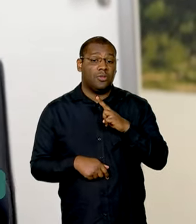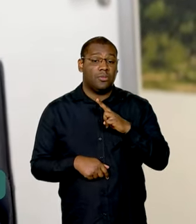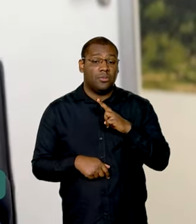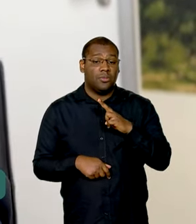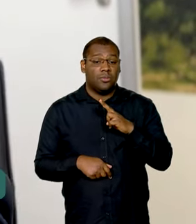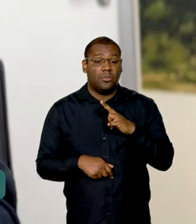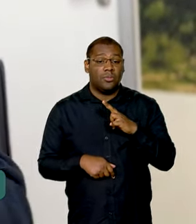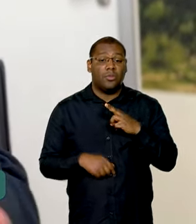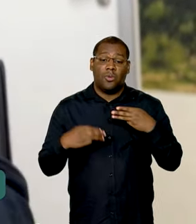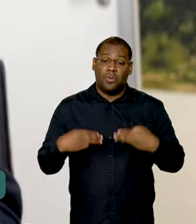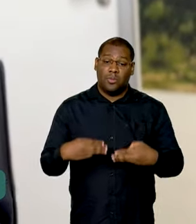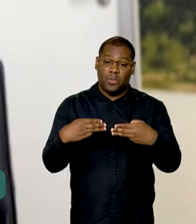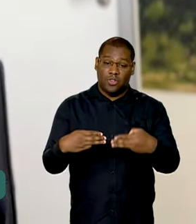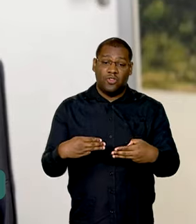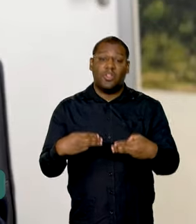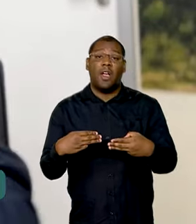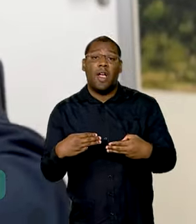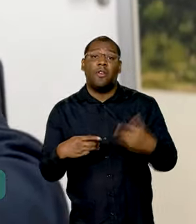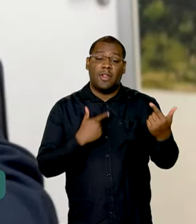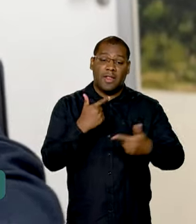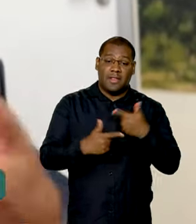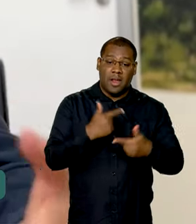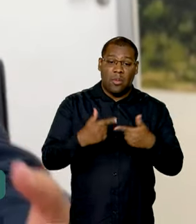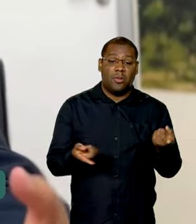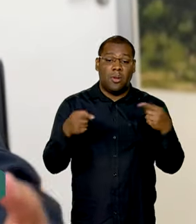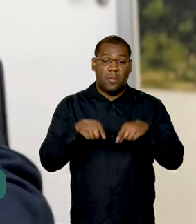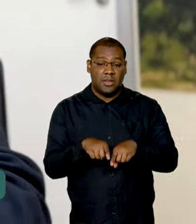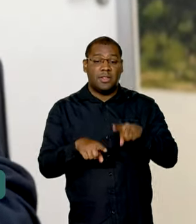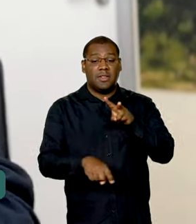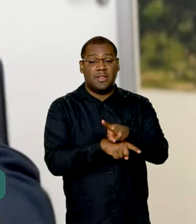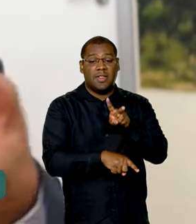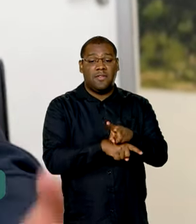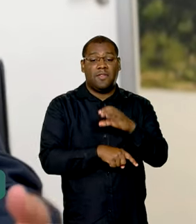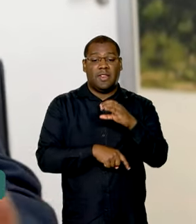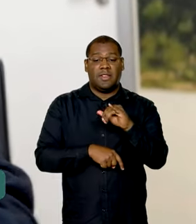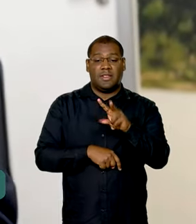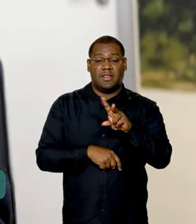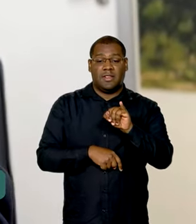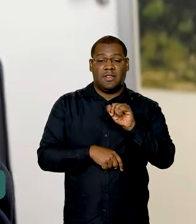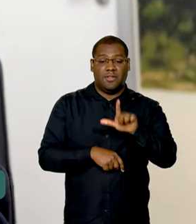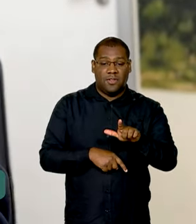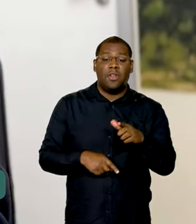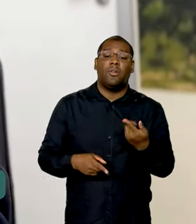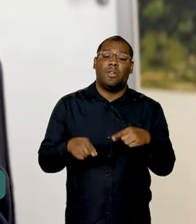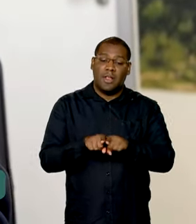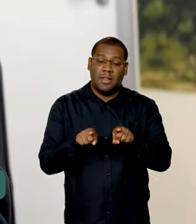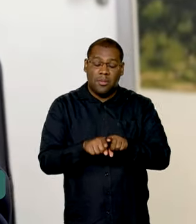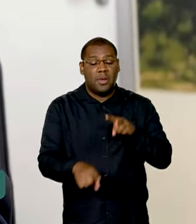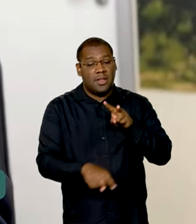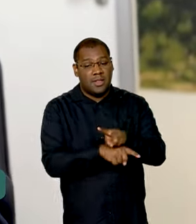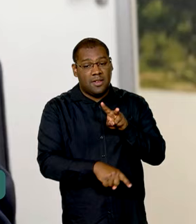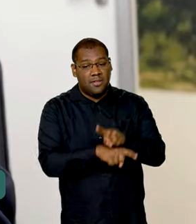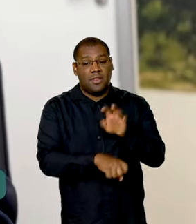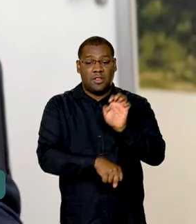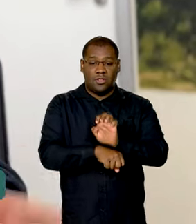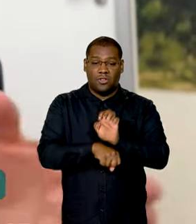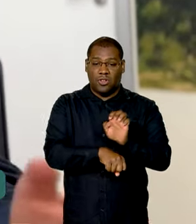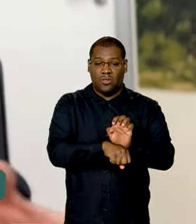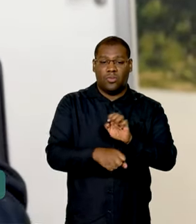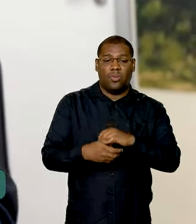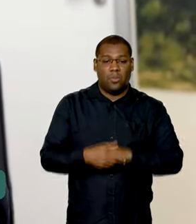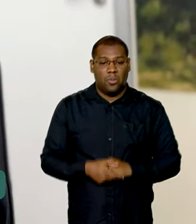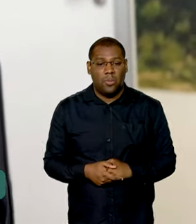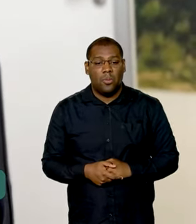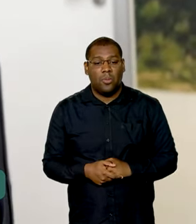trabalhamos com a Defesa Civil Estadual, que ali com o Solida encaminha também para o MDS. Aqui